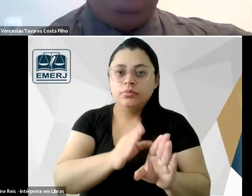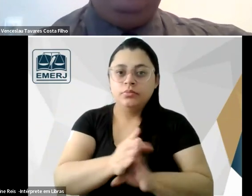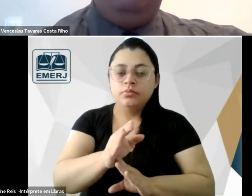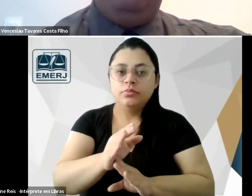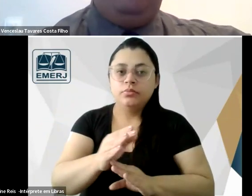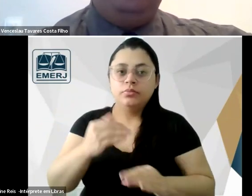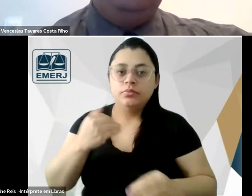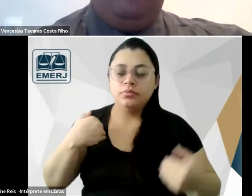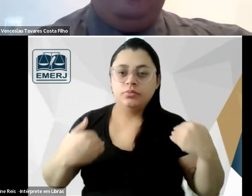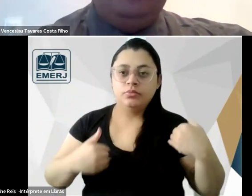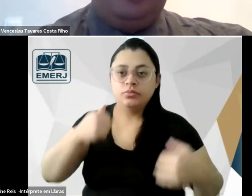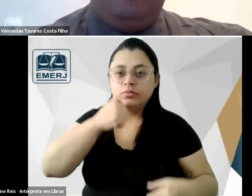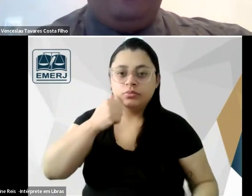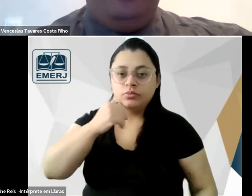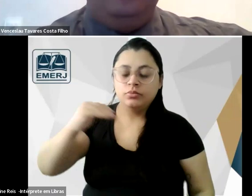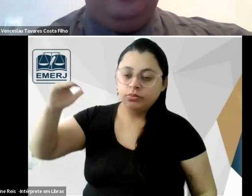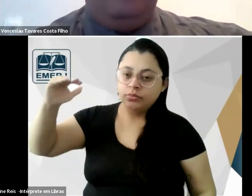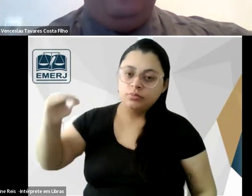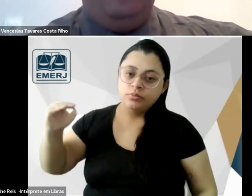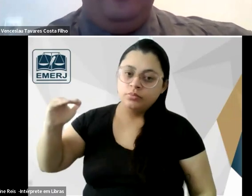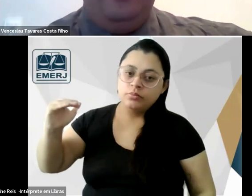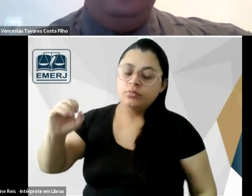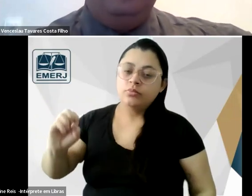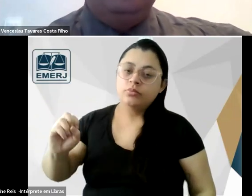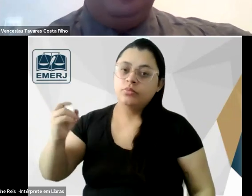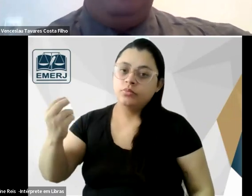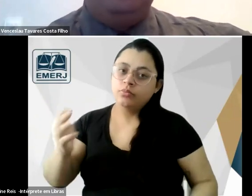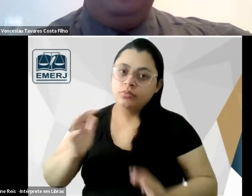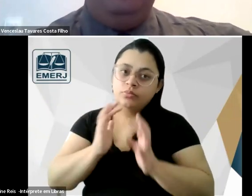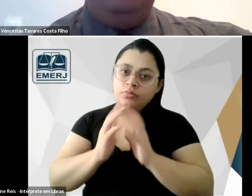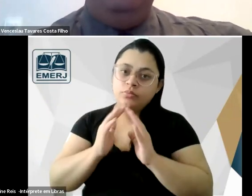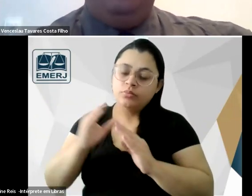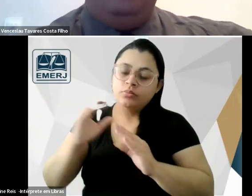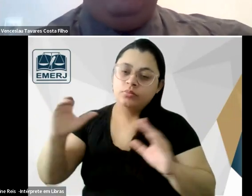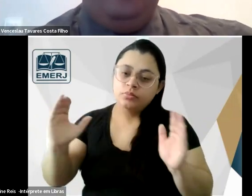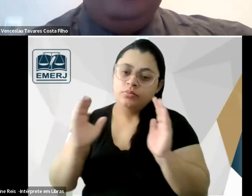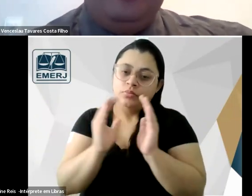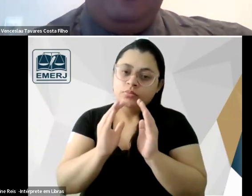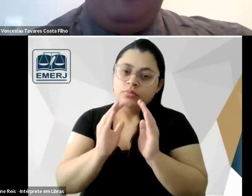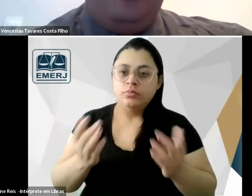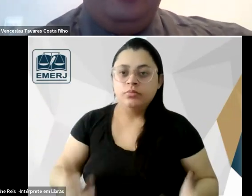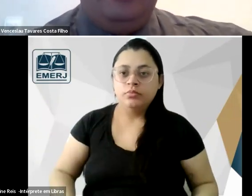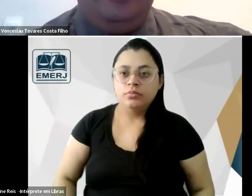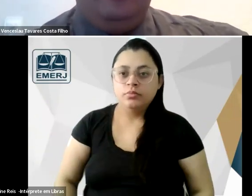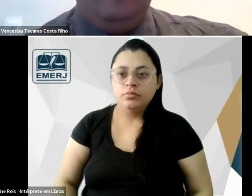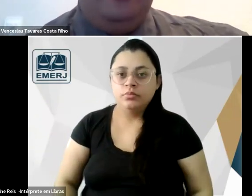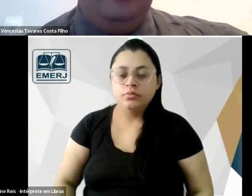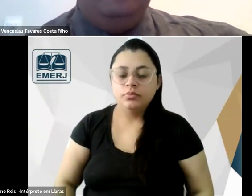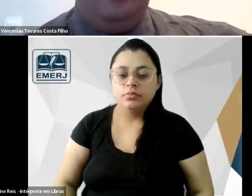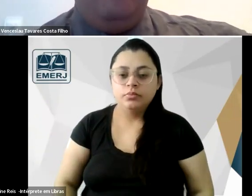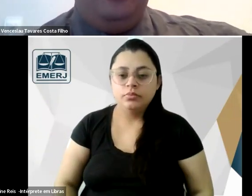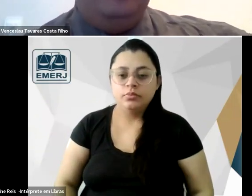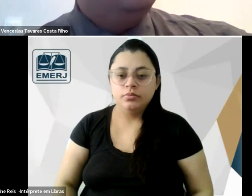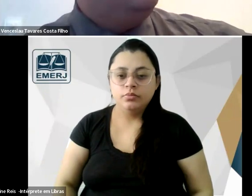de modo que proporcionalmente o cérebro feminino seria maior do que o cérebro masculino e vai advogar inclusive uma superioridade intelectual